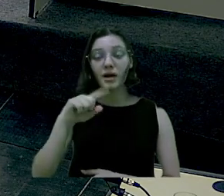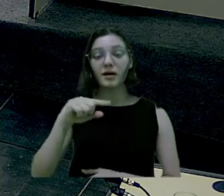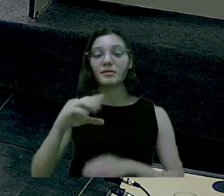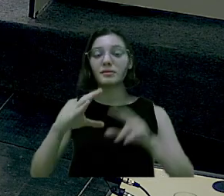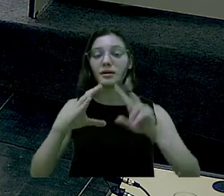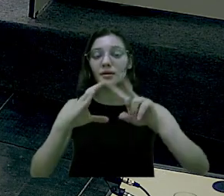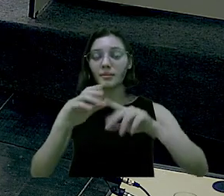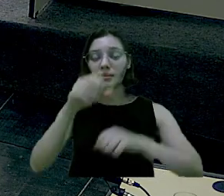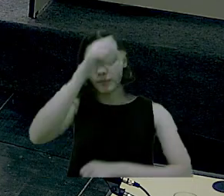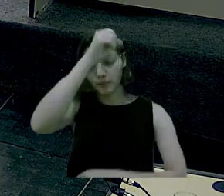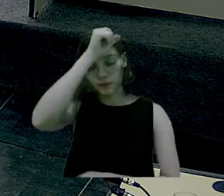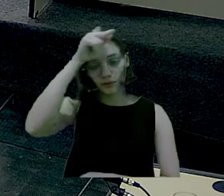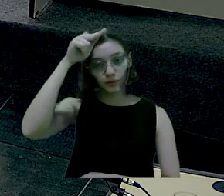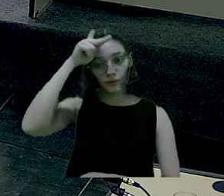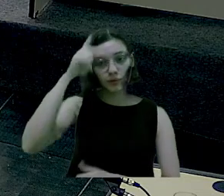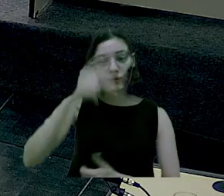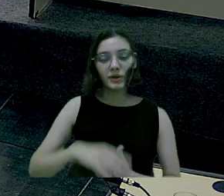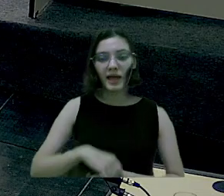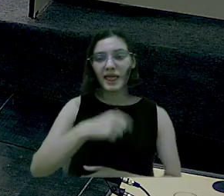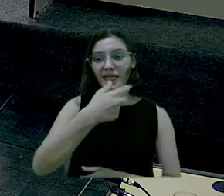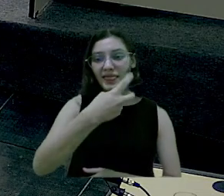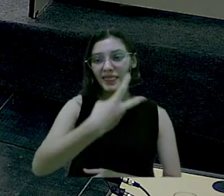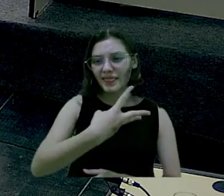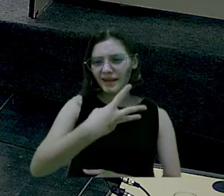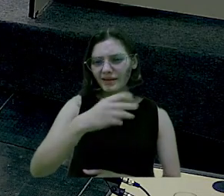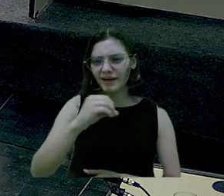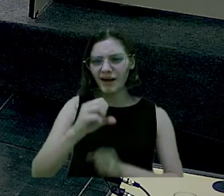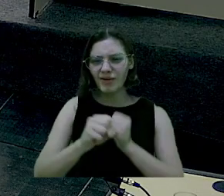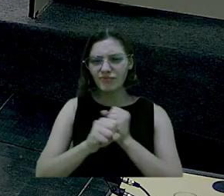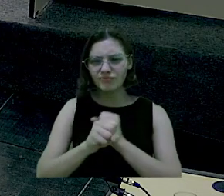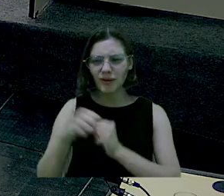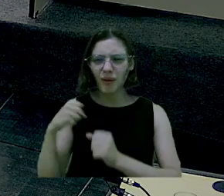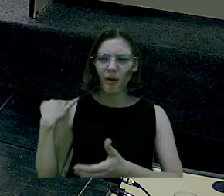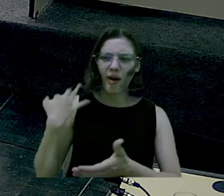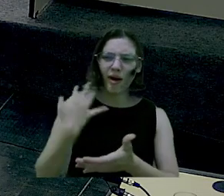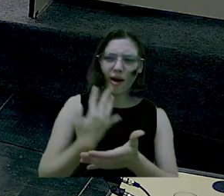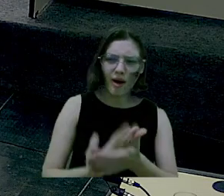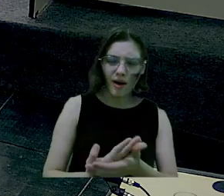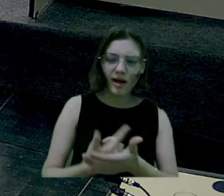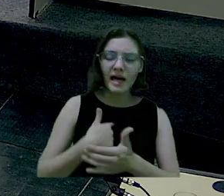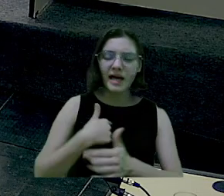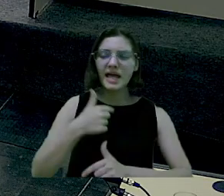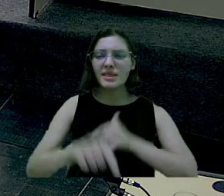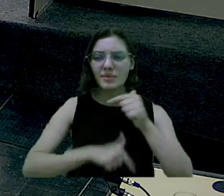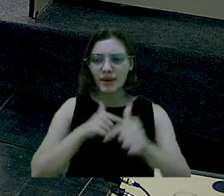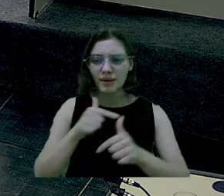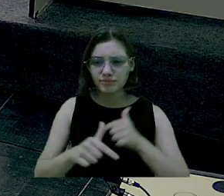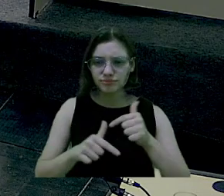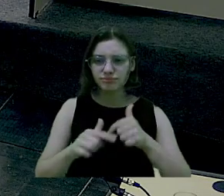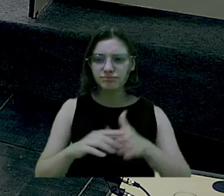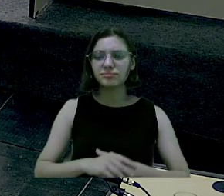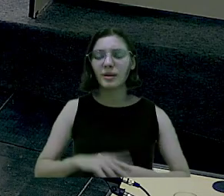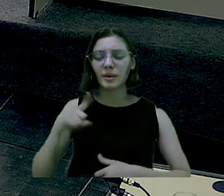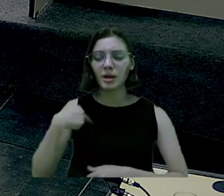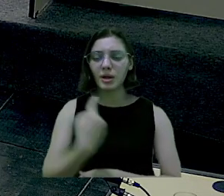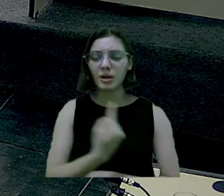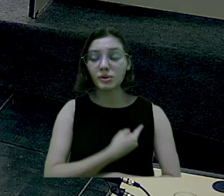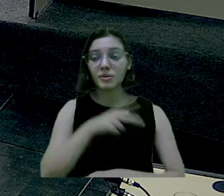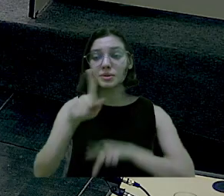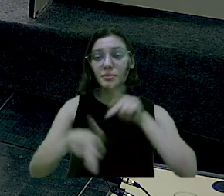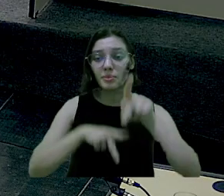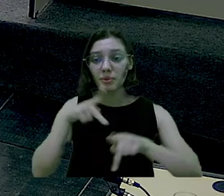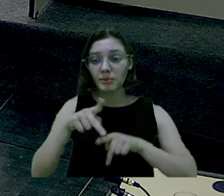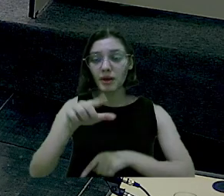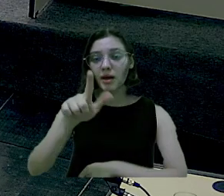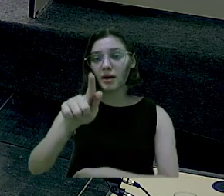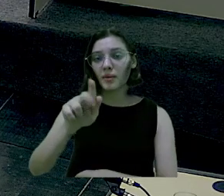da prefeitura durante 30 anos e prestou serviço aí para